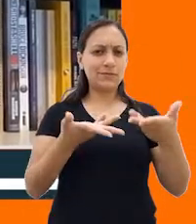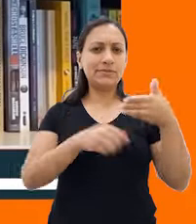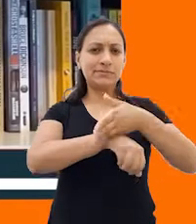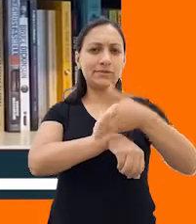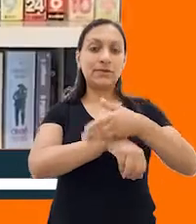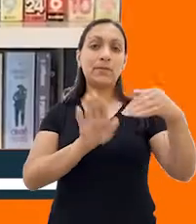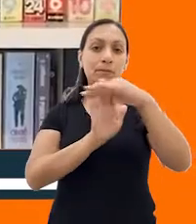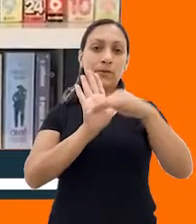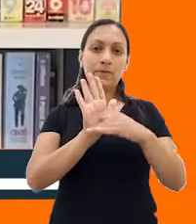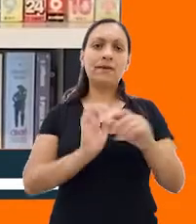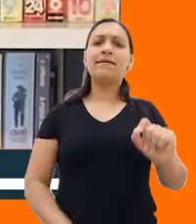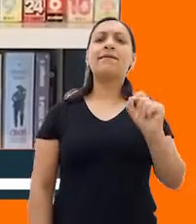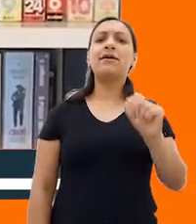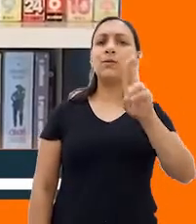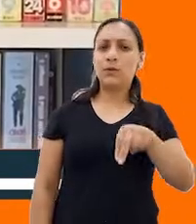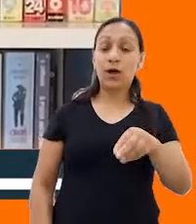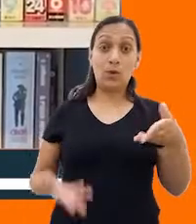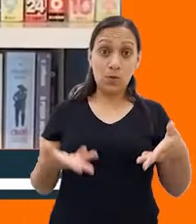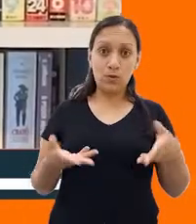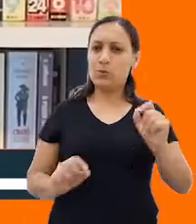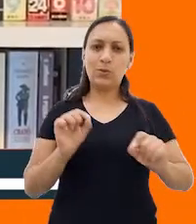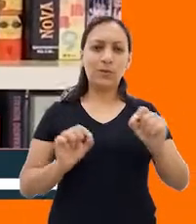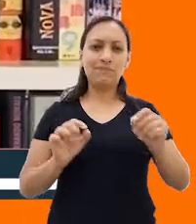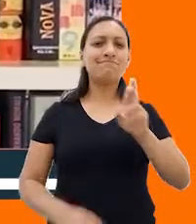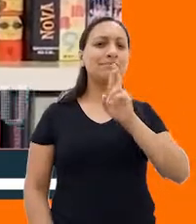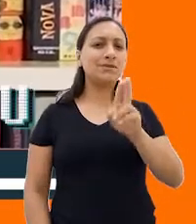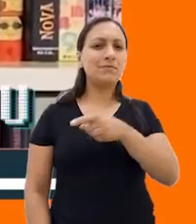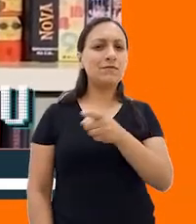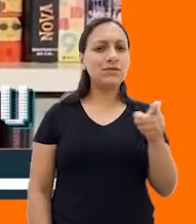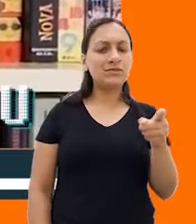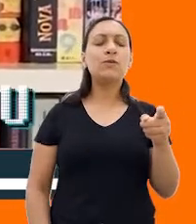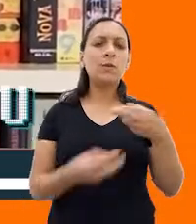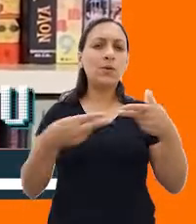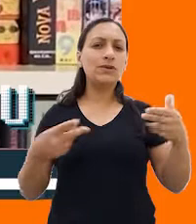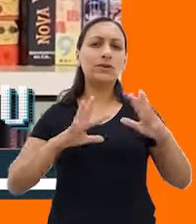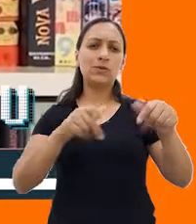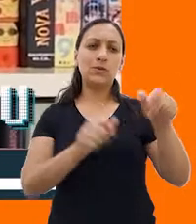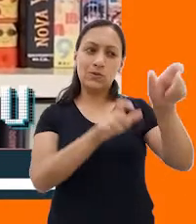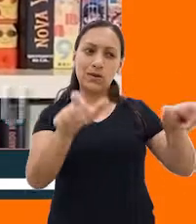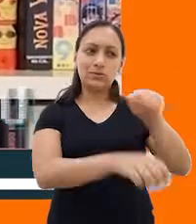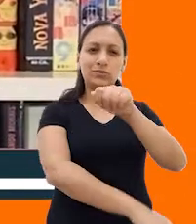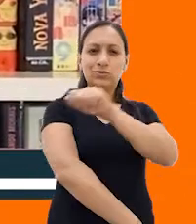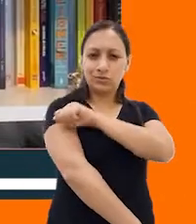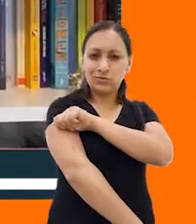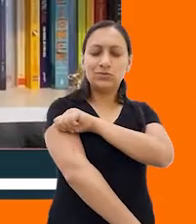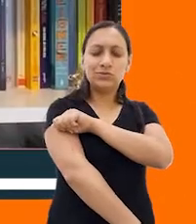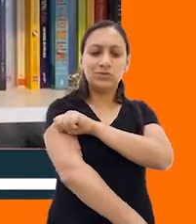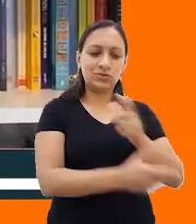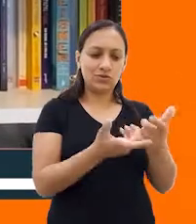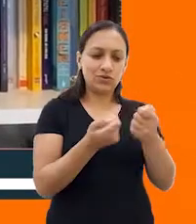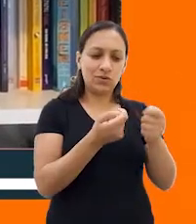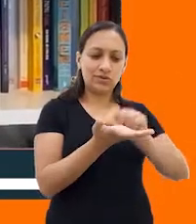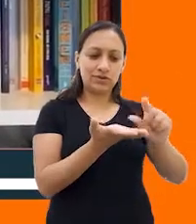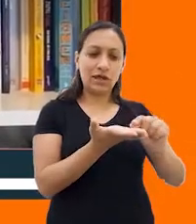Quem Nunca? O primeiro episódio de hoje é eu responder para vocês coisas que todo estudante de Jogos Digitais já ouviu. Eu não